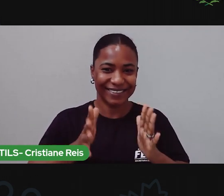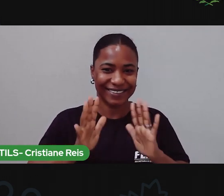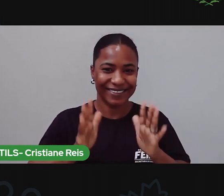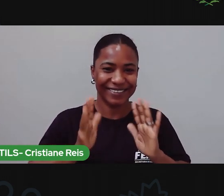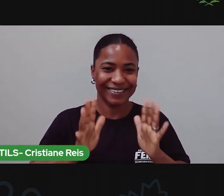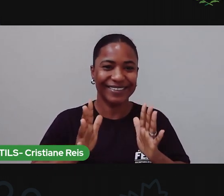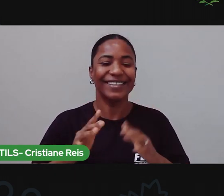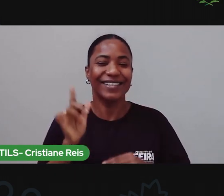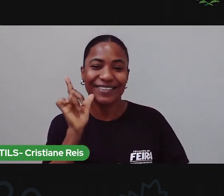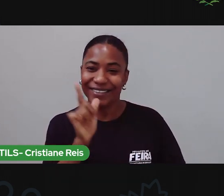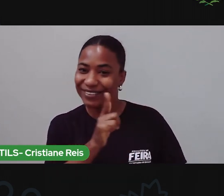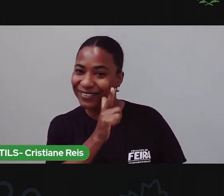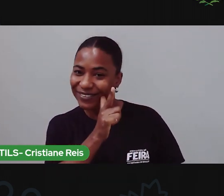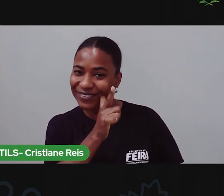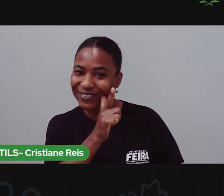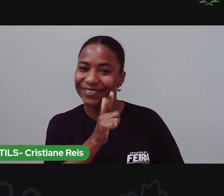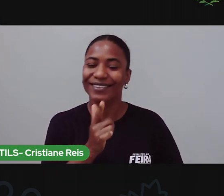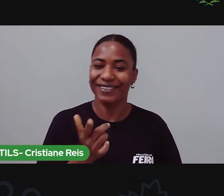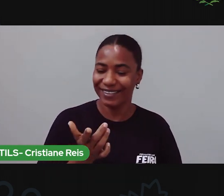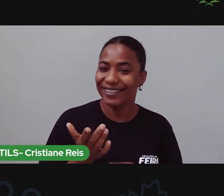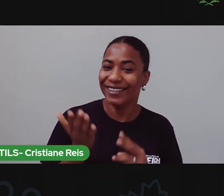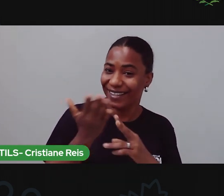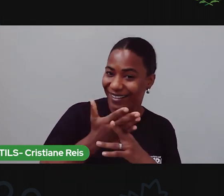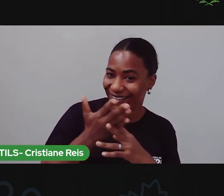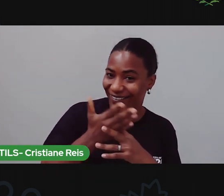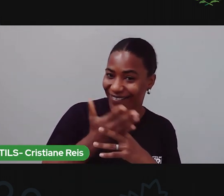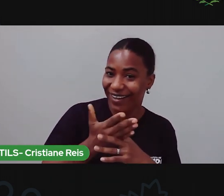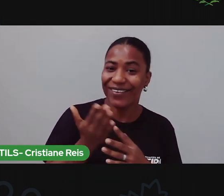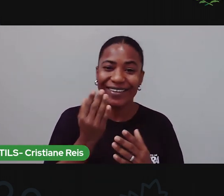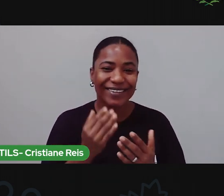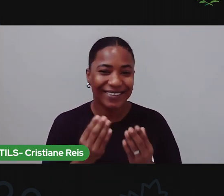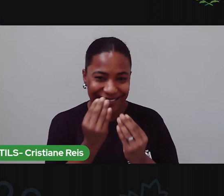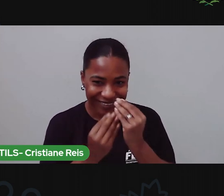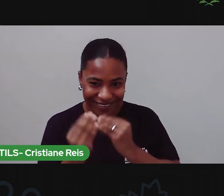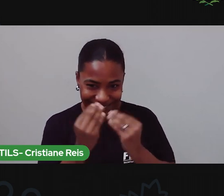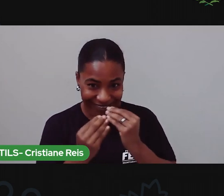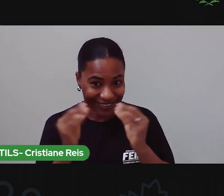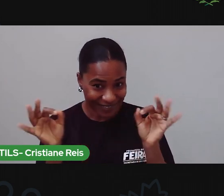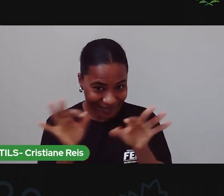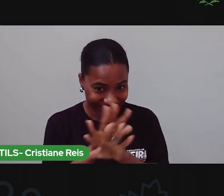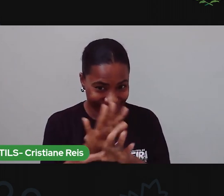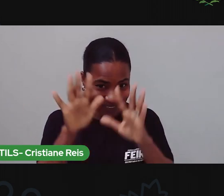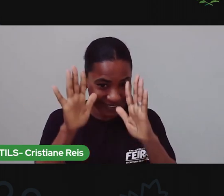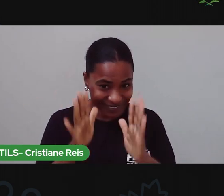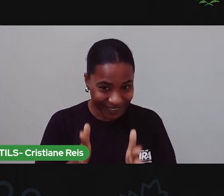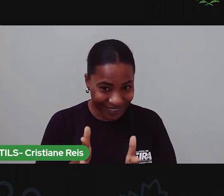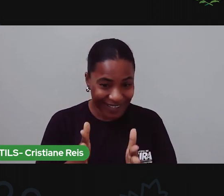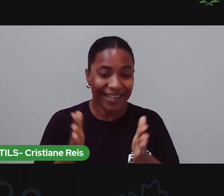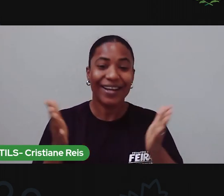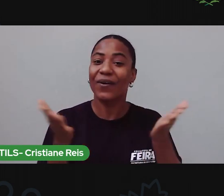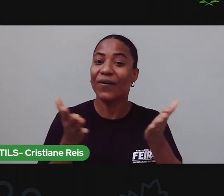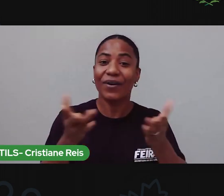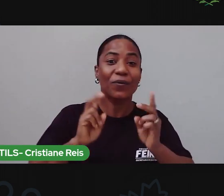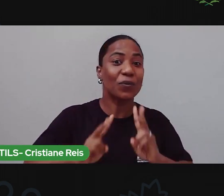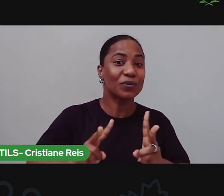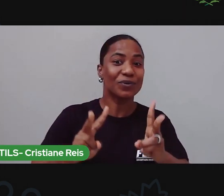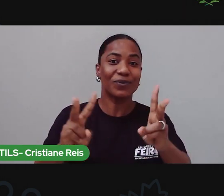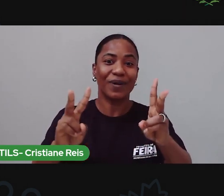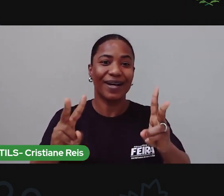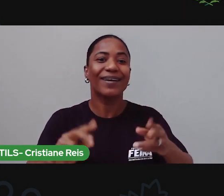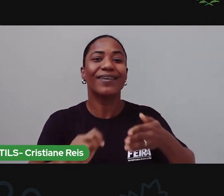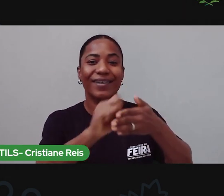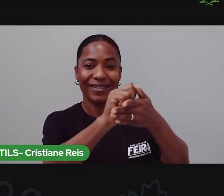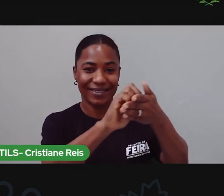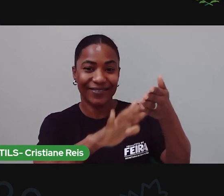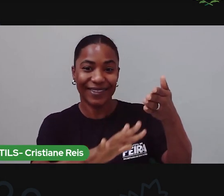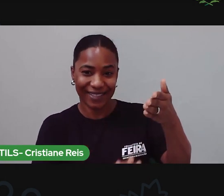lanchar e fazer esse intervalo entre uma aula e outra. Agora vamos continuar com as nossas atividades. Vamos